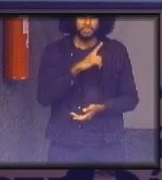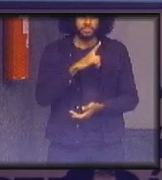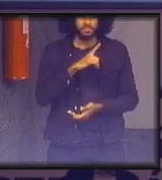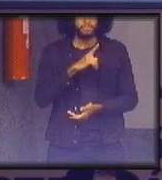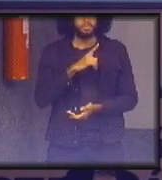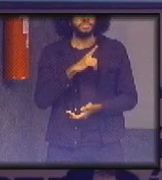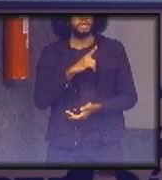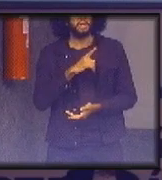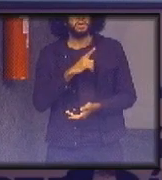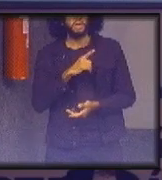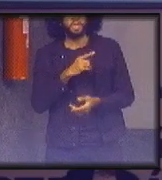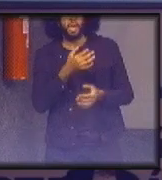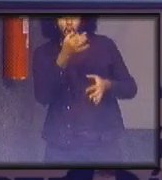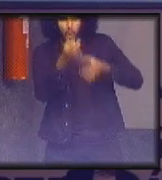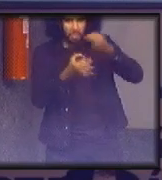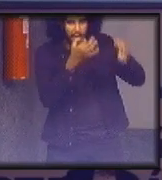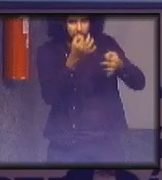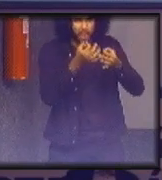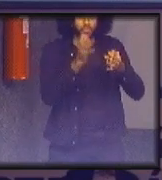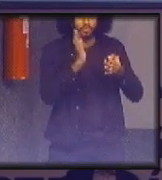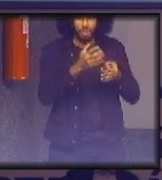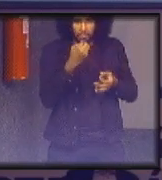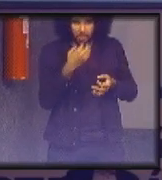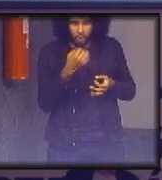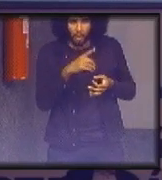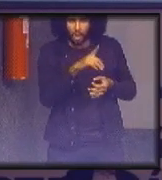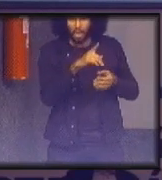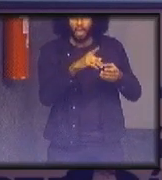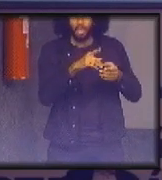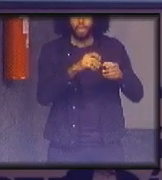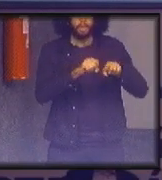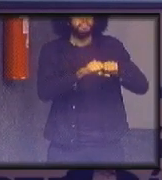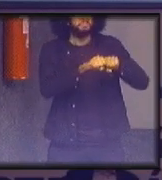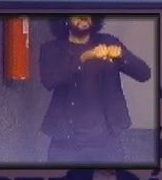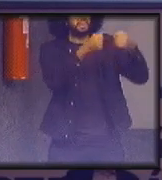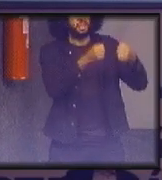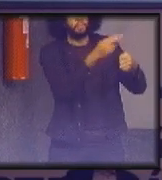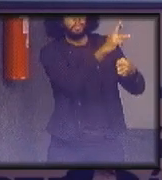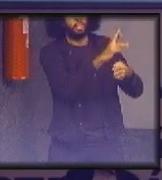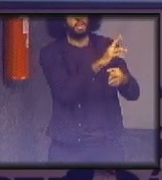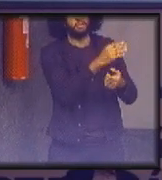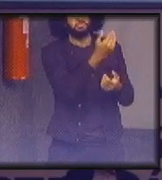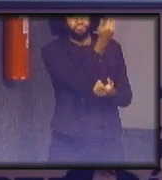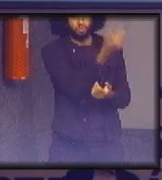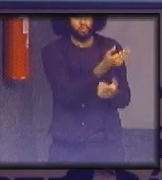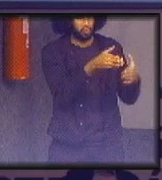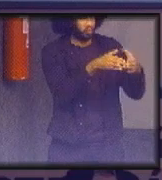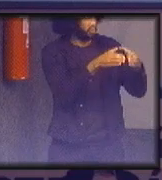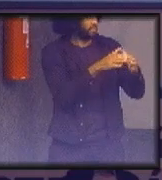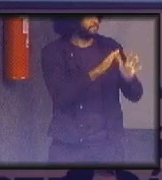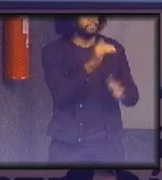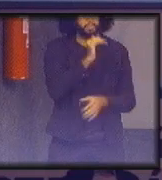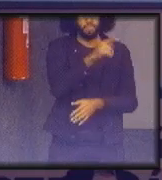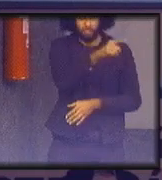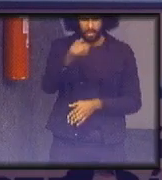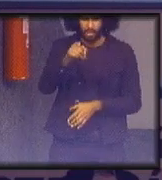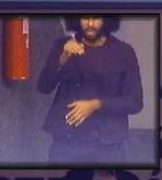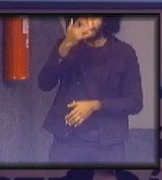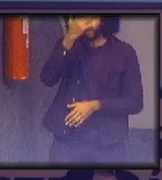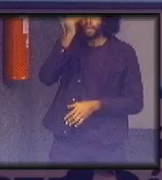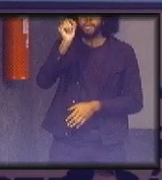crítica alinhada suficiente eles rompem os regimes quer ver quem que é paulista aqui